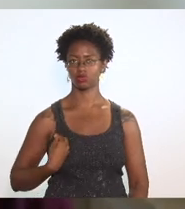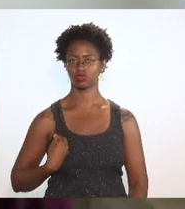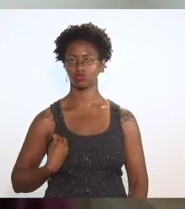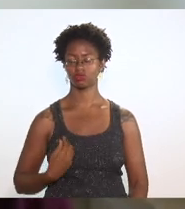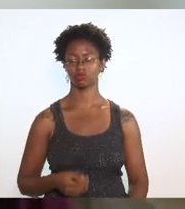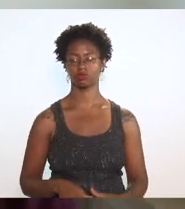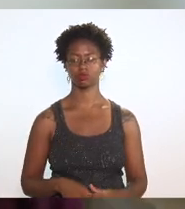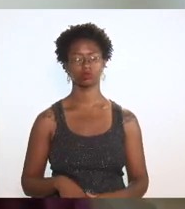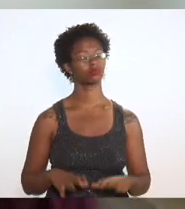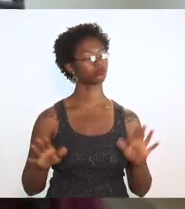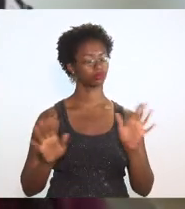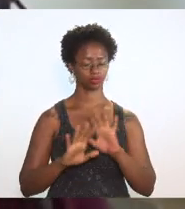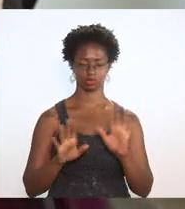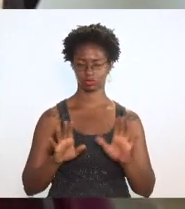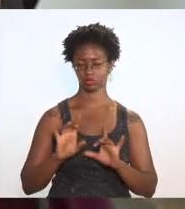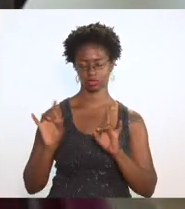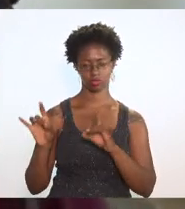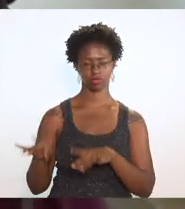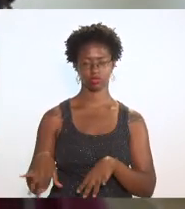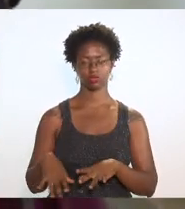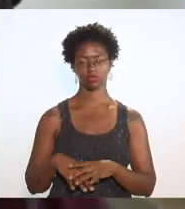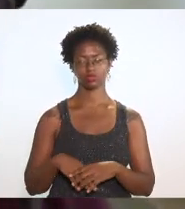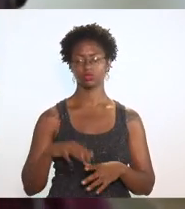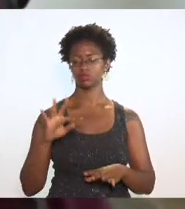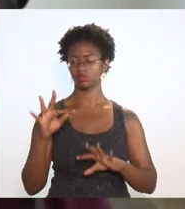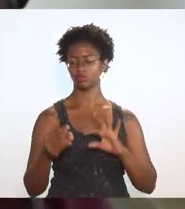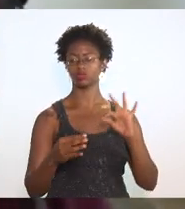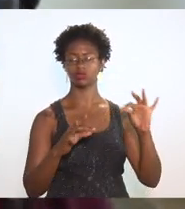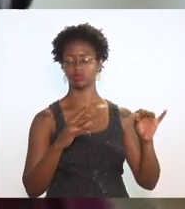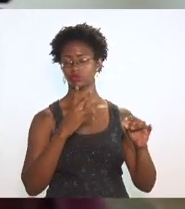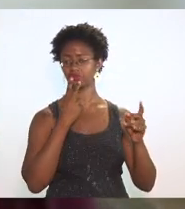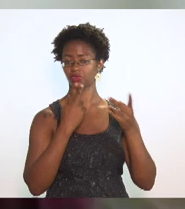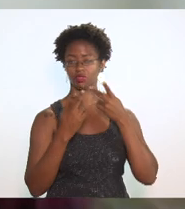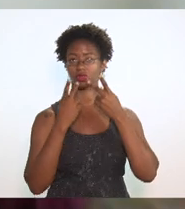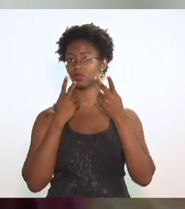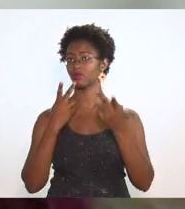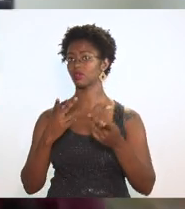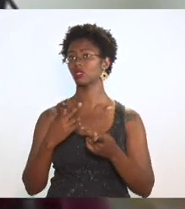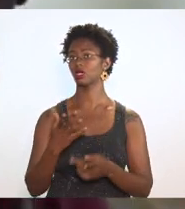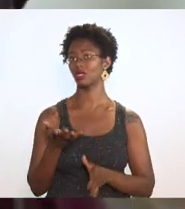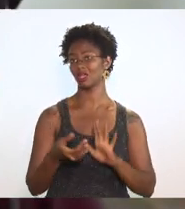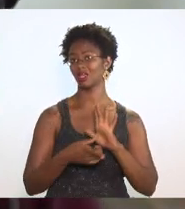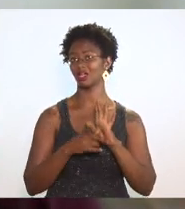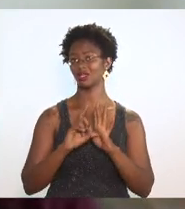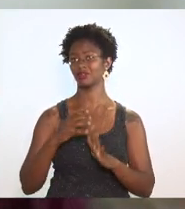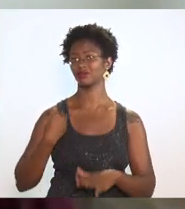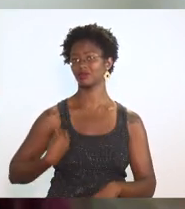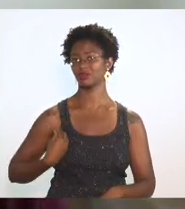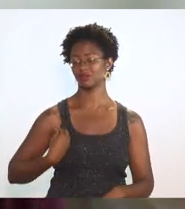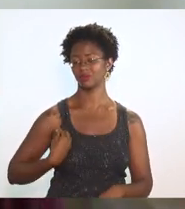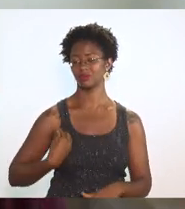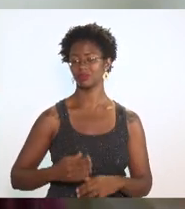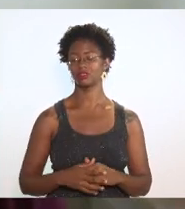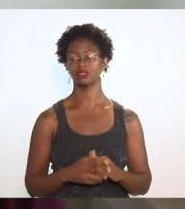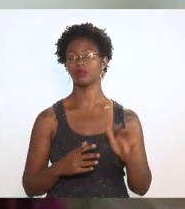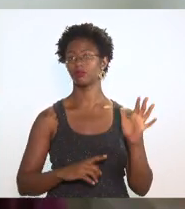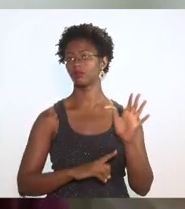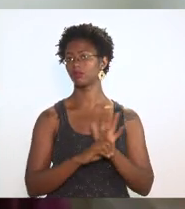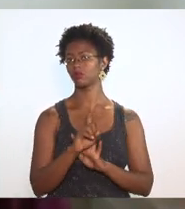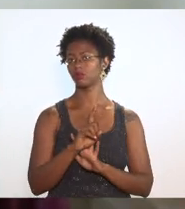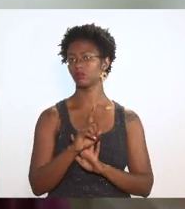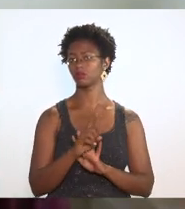também se ausentou todo esse pessoal que eu dizendo aqui estava presente vou perguntar